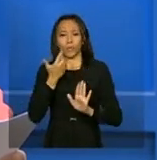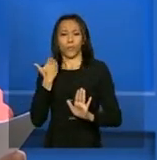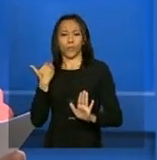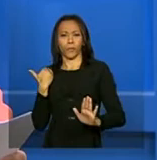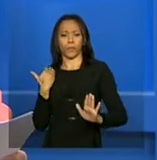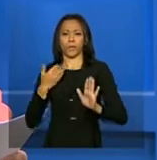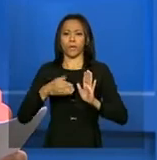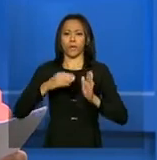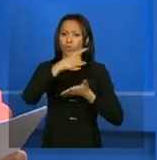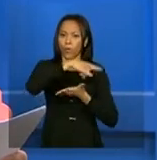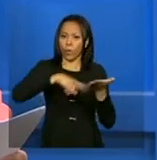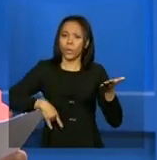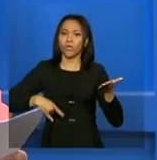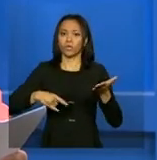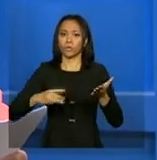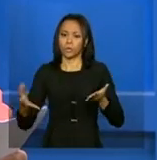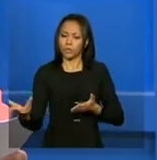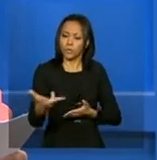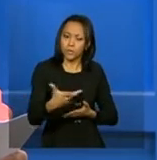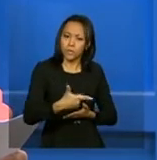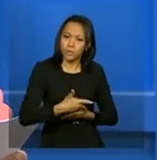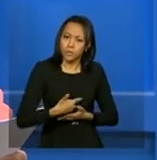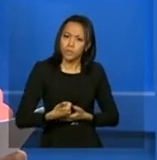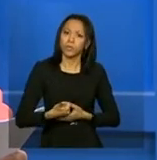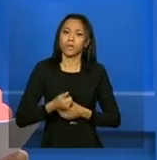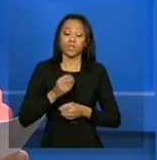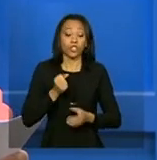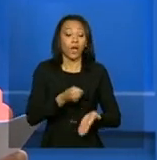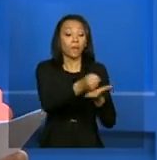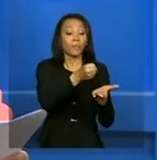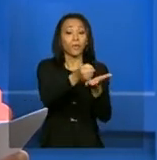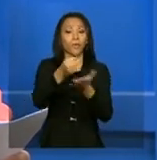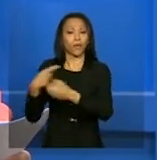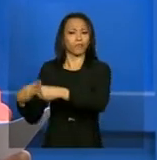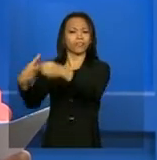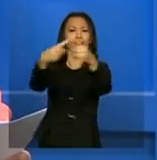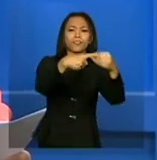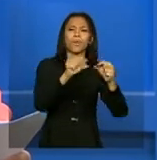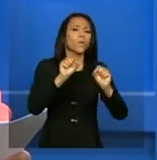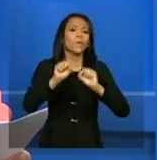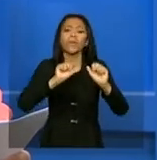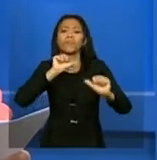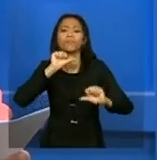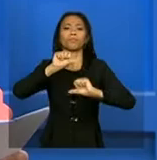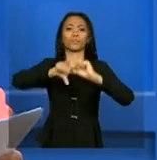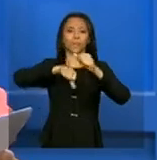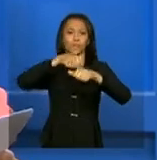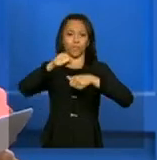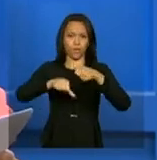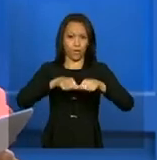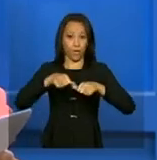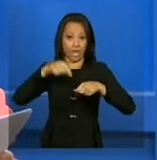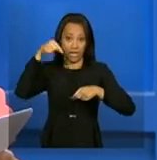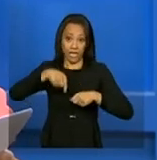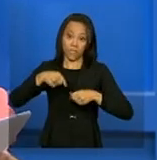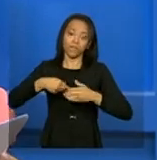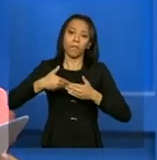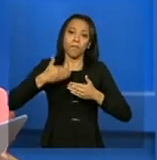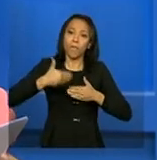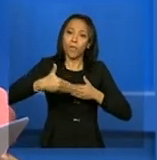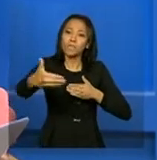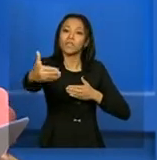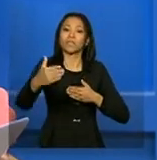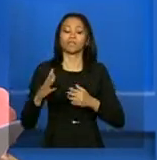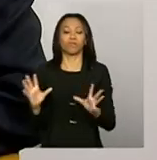MDS aperfeiçoou a sistemática de apoio aos Estados e municípios. O mudou no processo de prestação de contas com essa